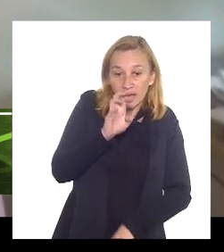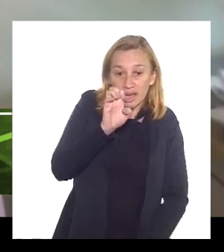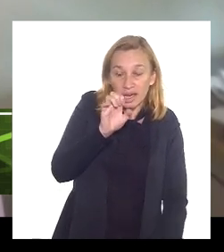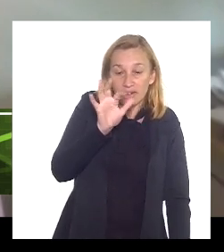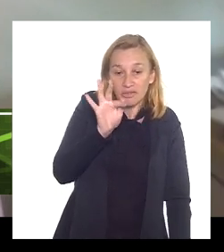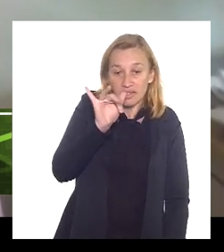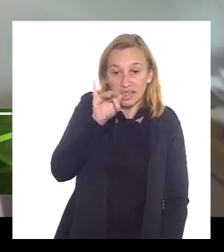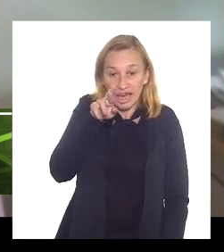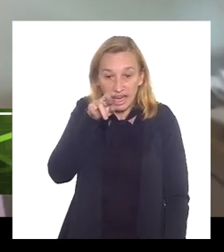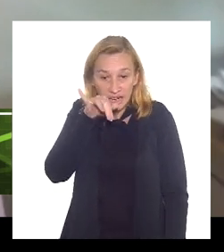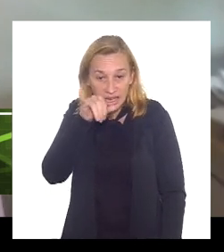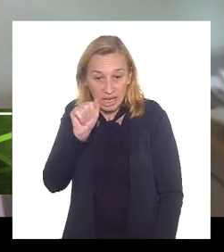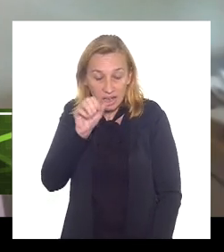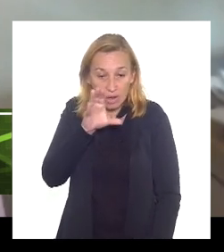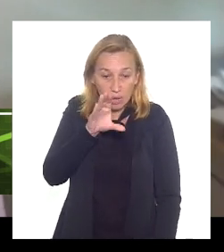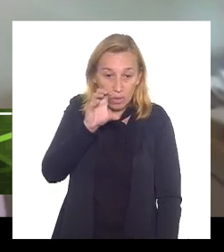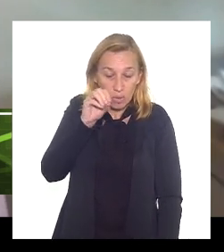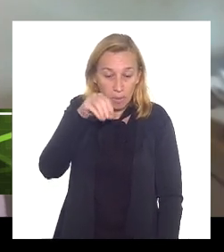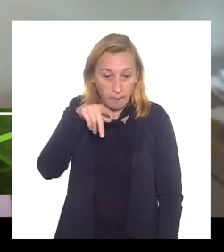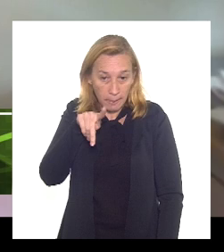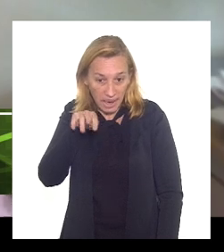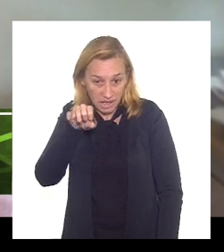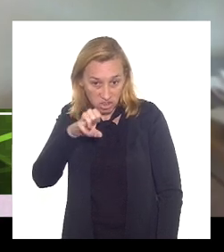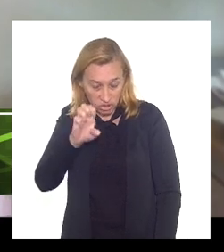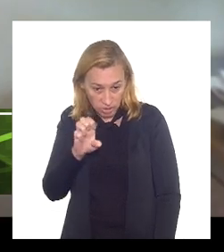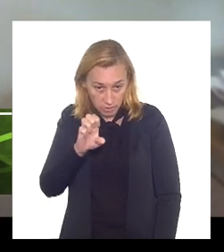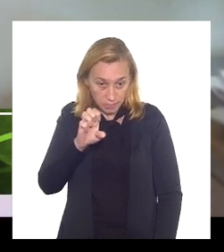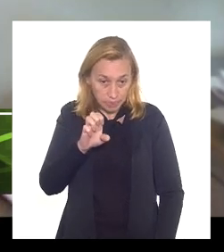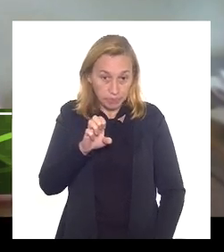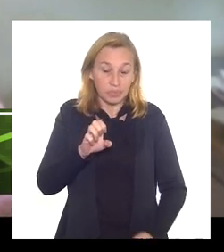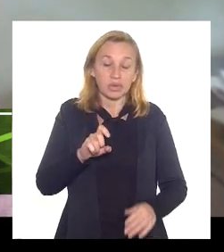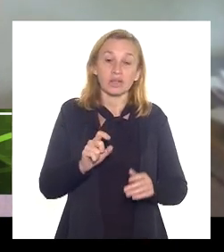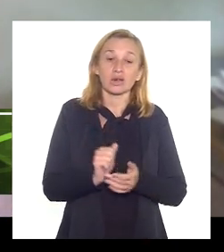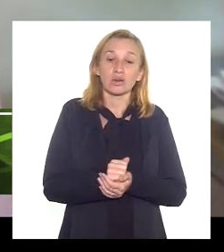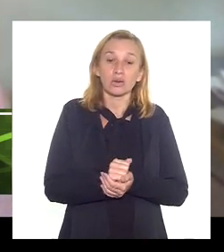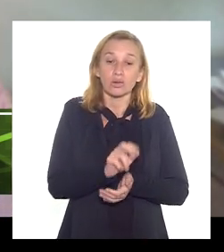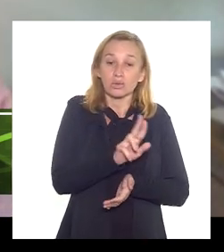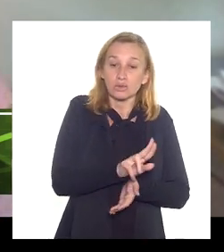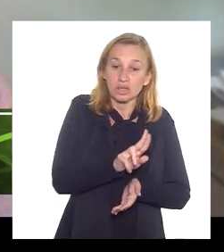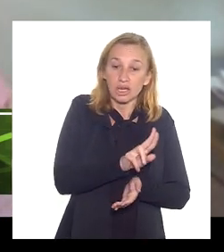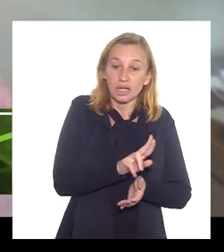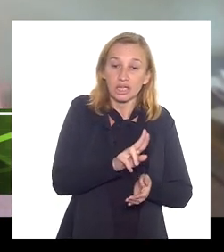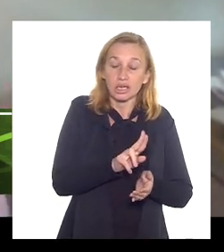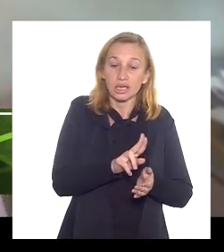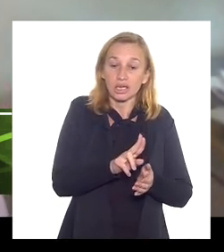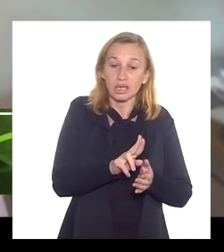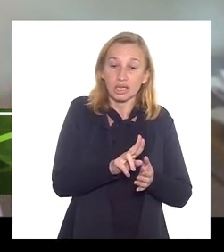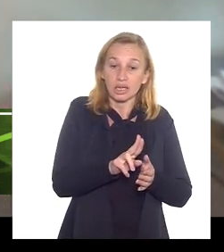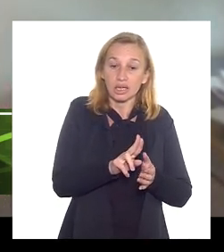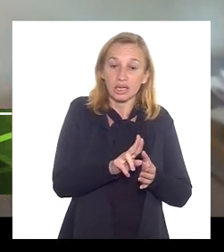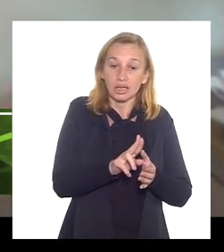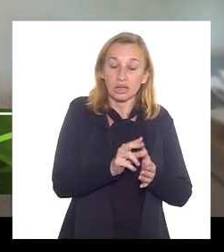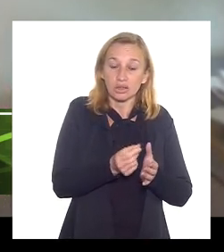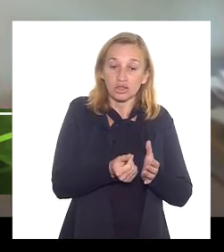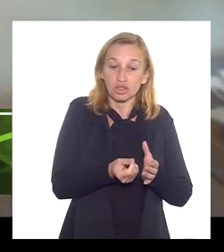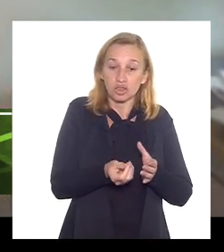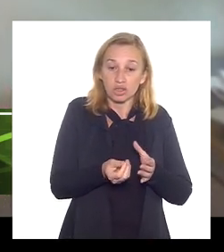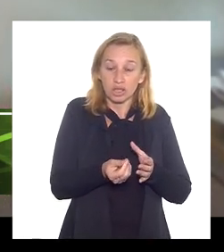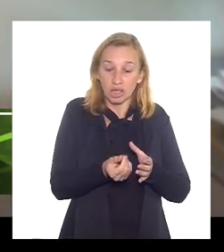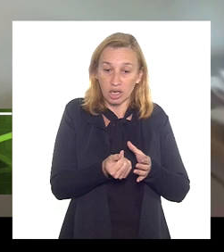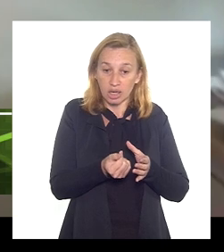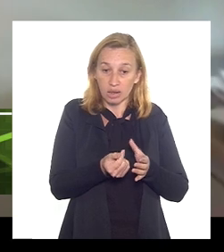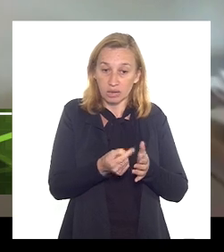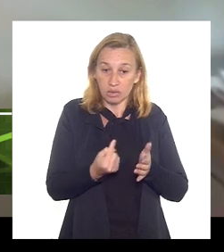Comperde porque isso mexeria com a nossa produção interna eu não estou lhe fazendo